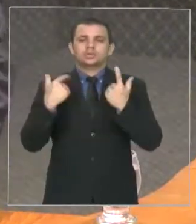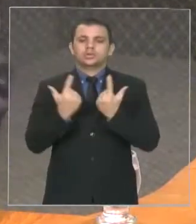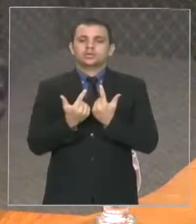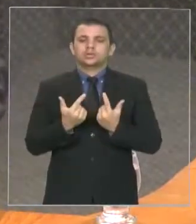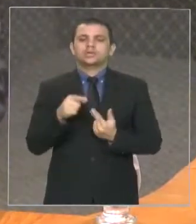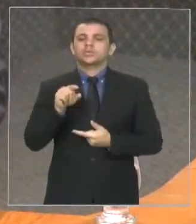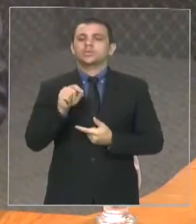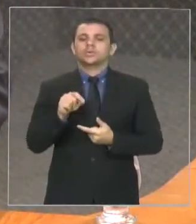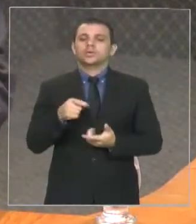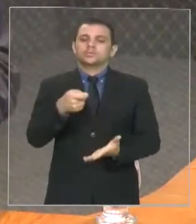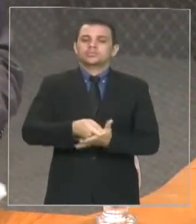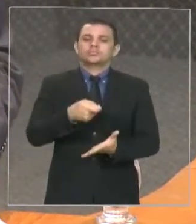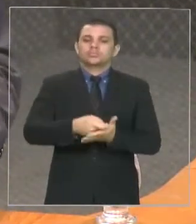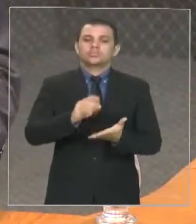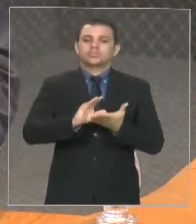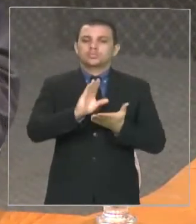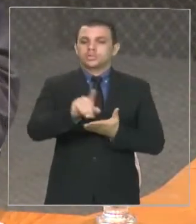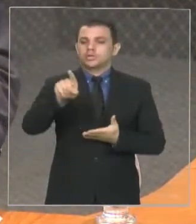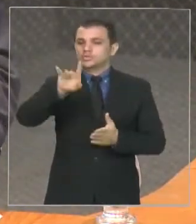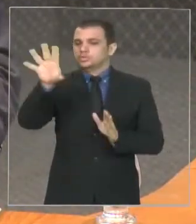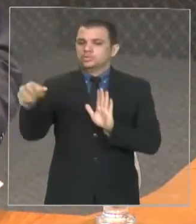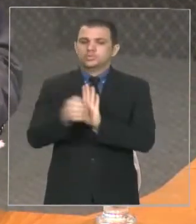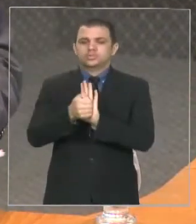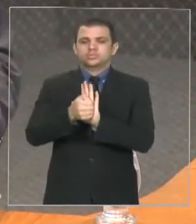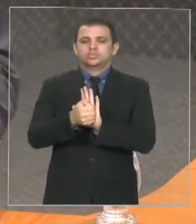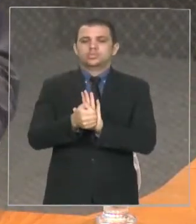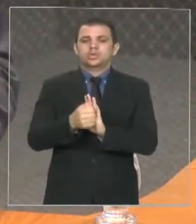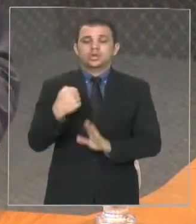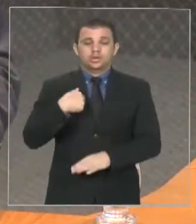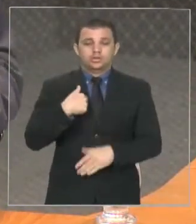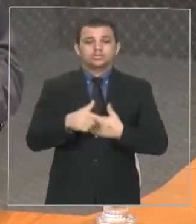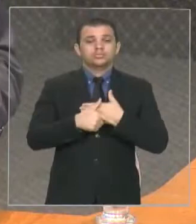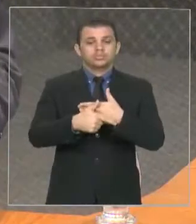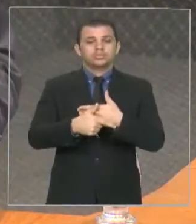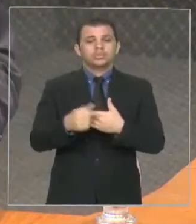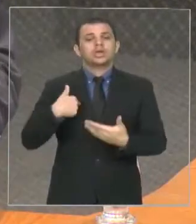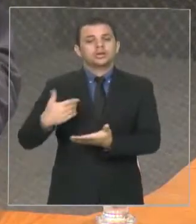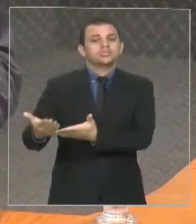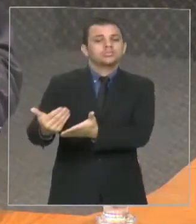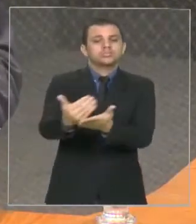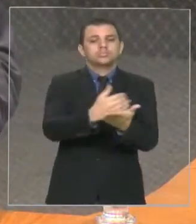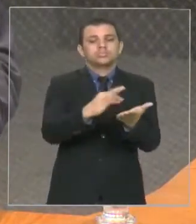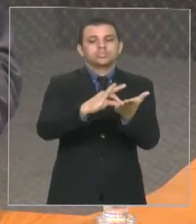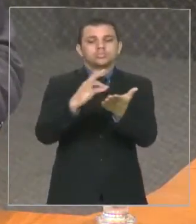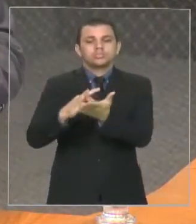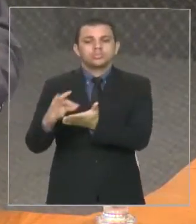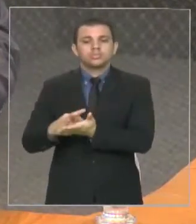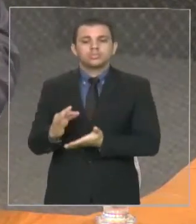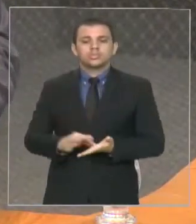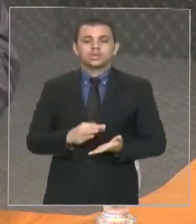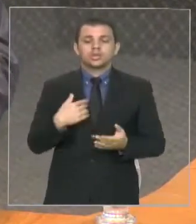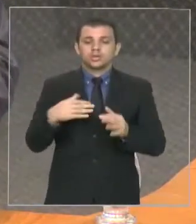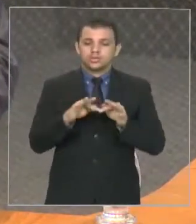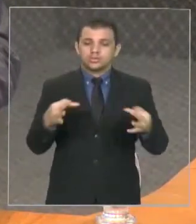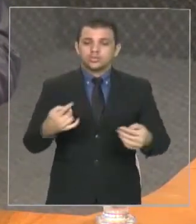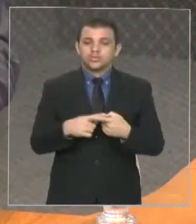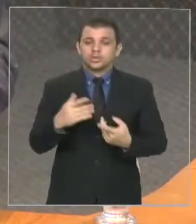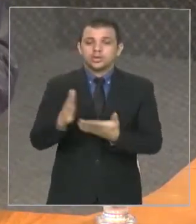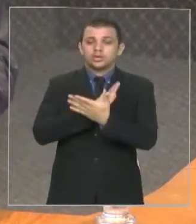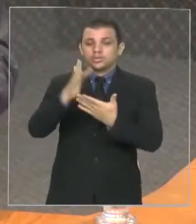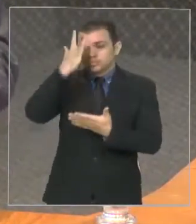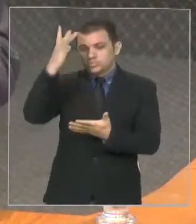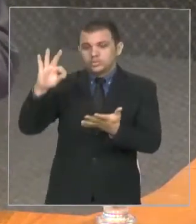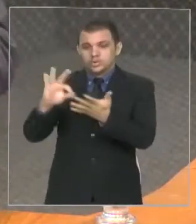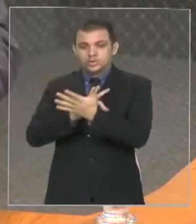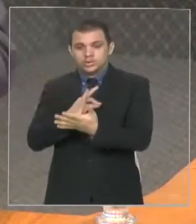a emenda impositiva. A minha parte eu fiz, curi as assinaturas, tive humildade de ver negada aquilo que assinaram sem